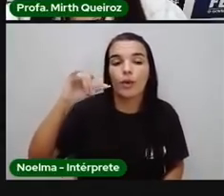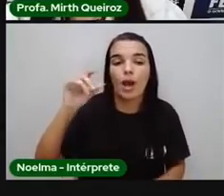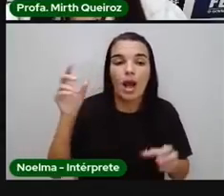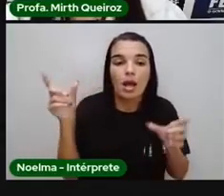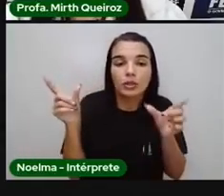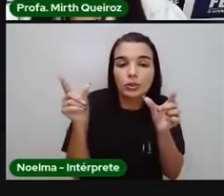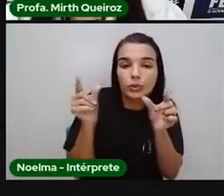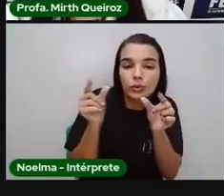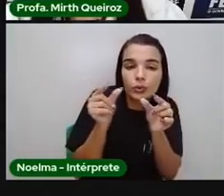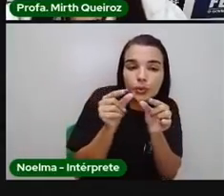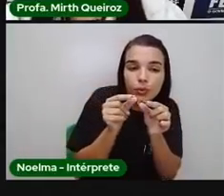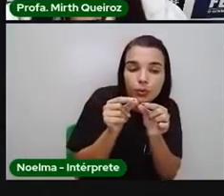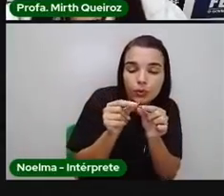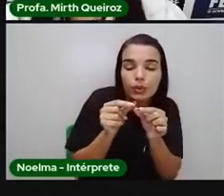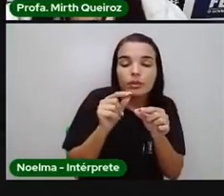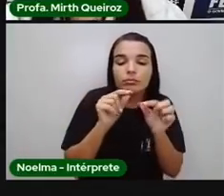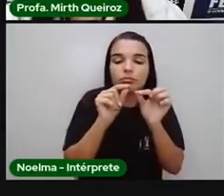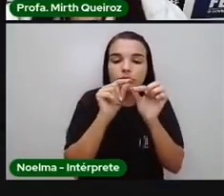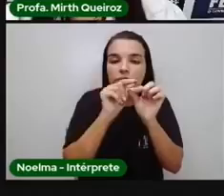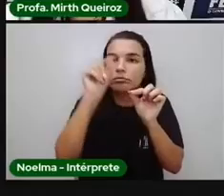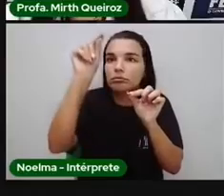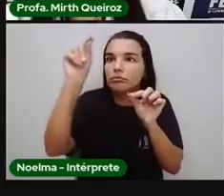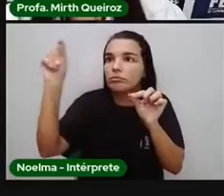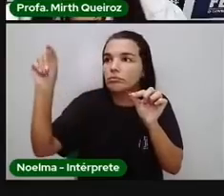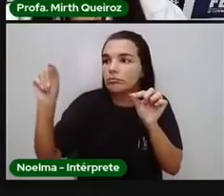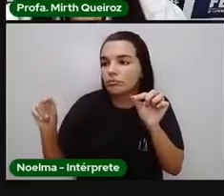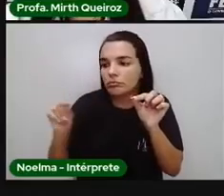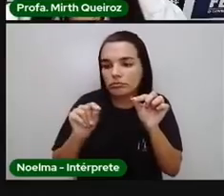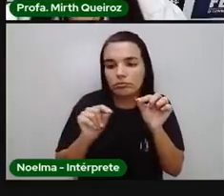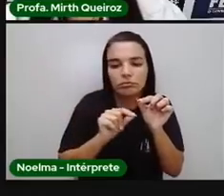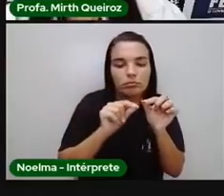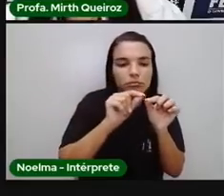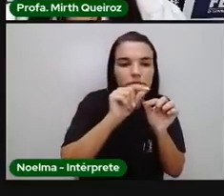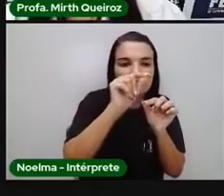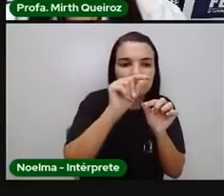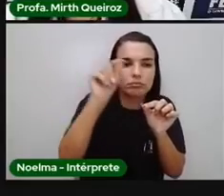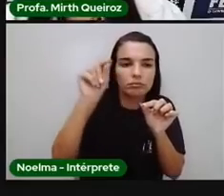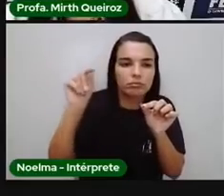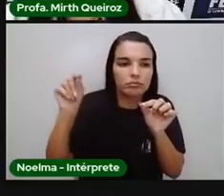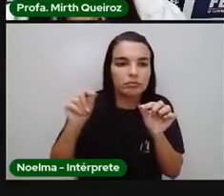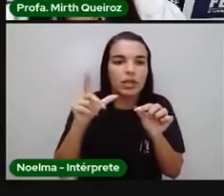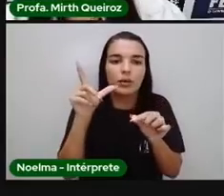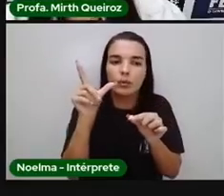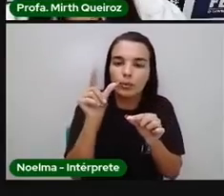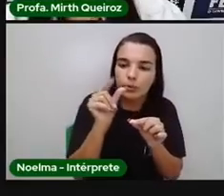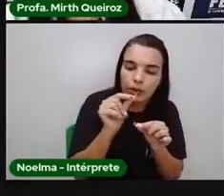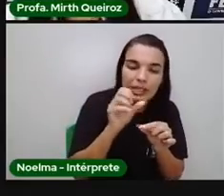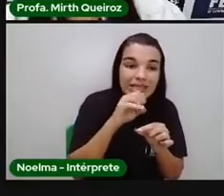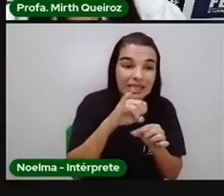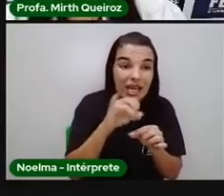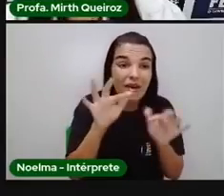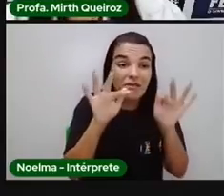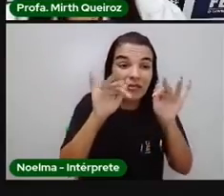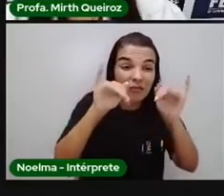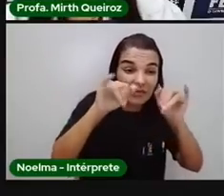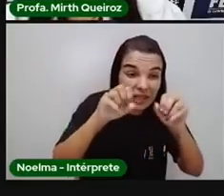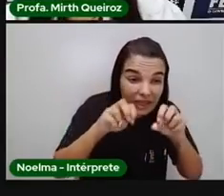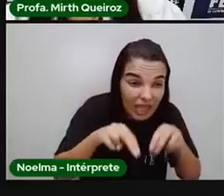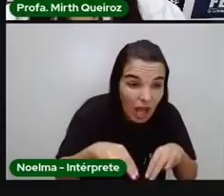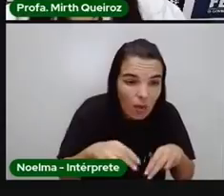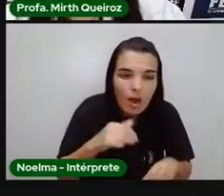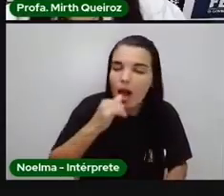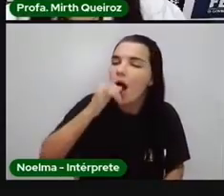e vai diminuindo ao longo das cadeias alimentares. Então, quem tiver no final da cadeia alimentar, a